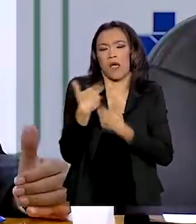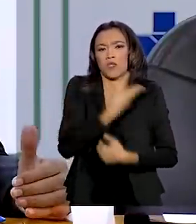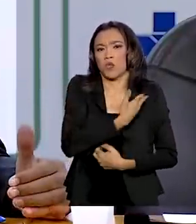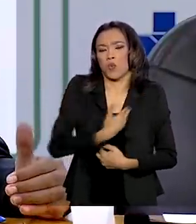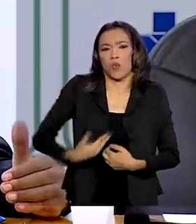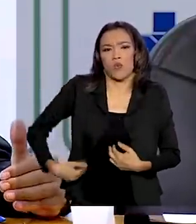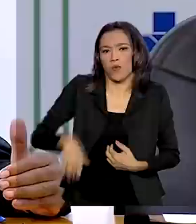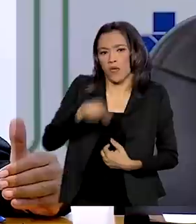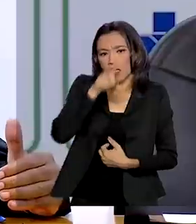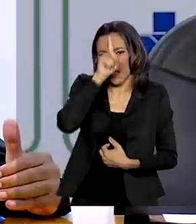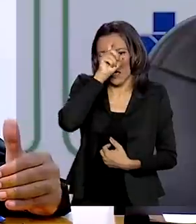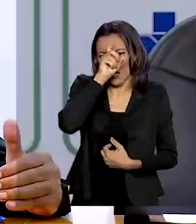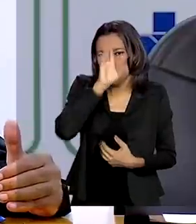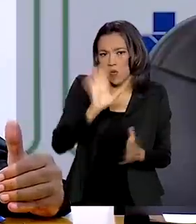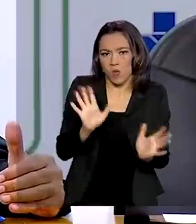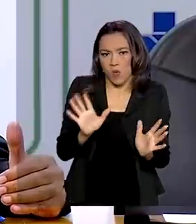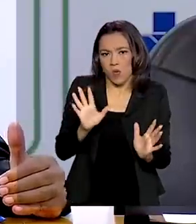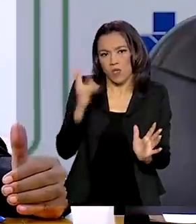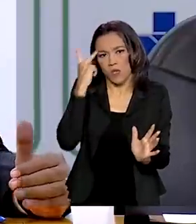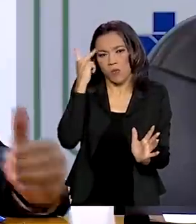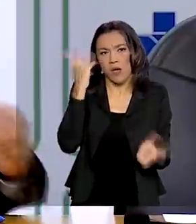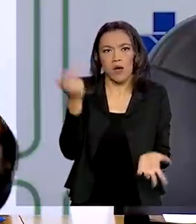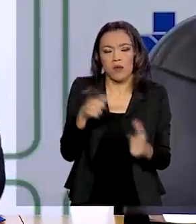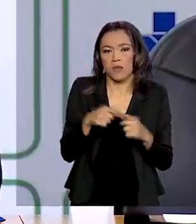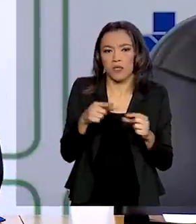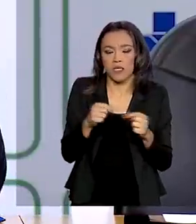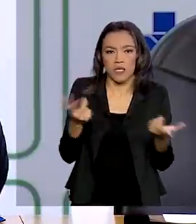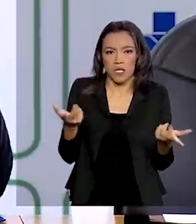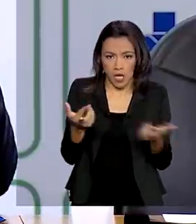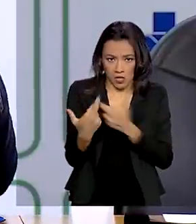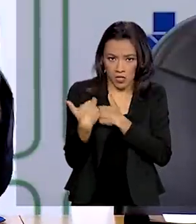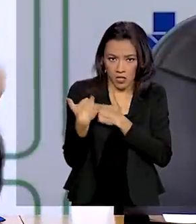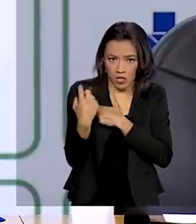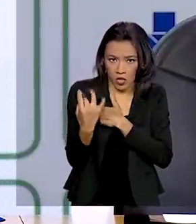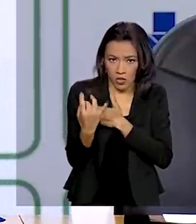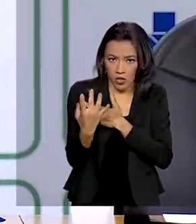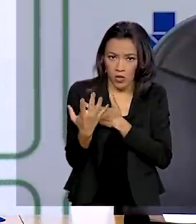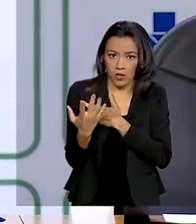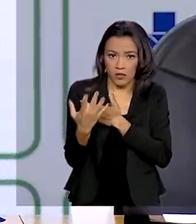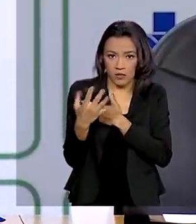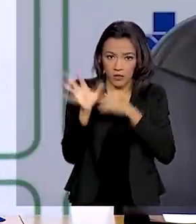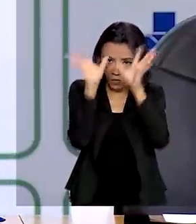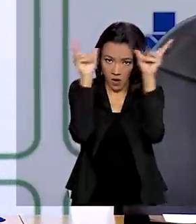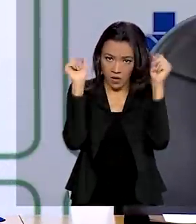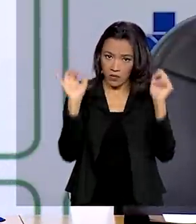de São Paulo, não é uma epidemia de Brasília, não é uma epidemia do Acre.